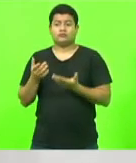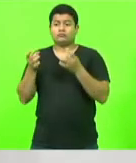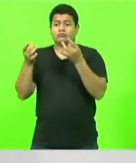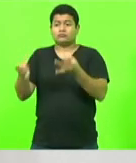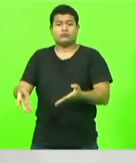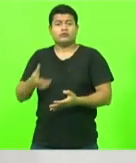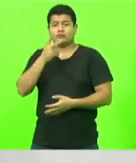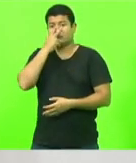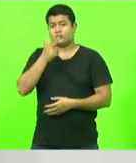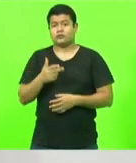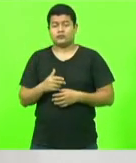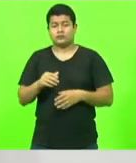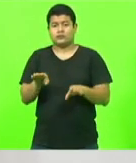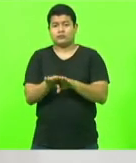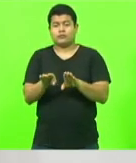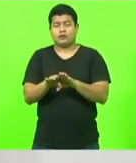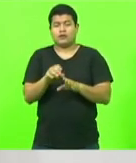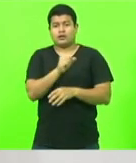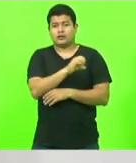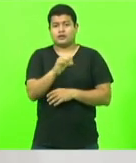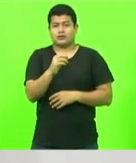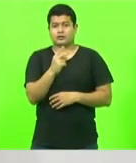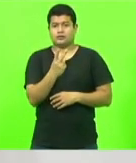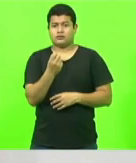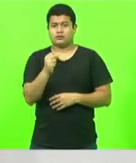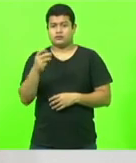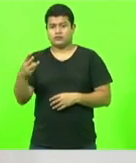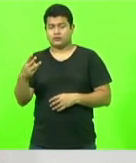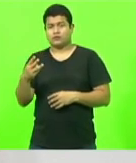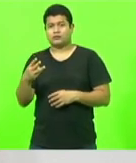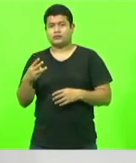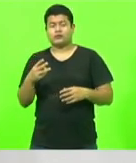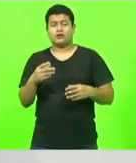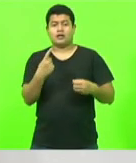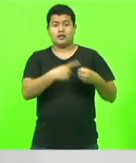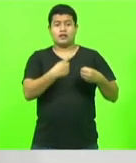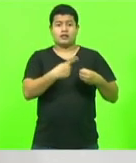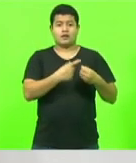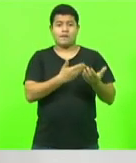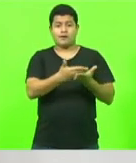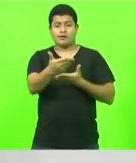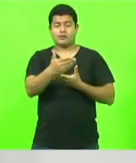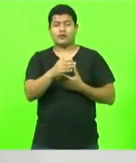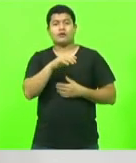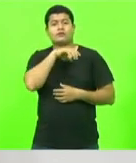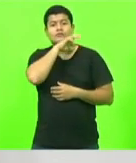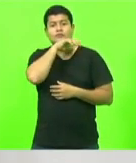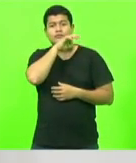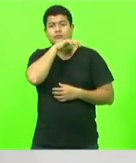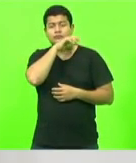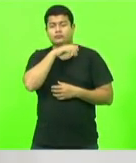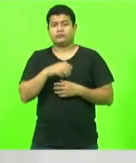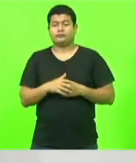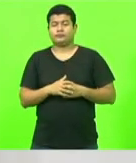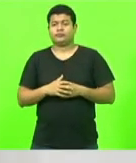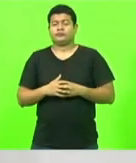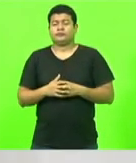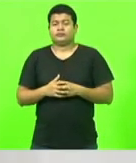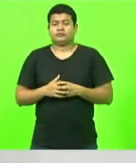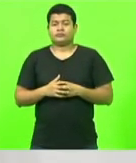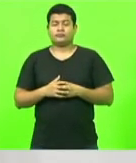SC283, que liga Concórdia, Seara, Chapecó, um caos também, uma importante ligação entre os municípios.